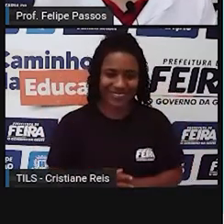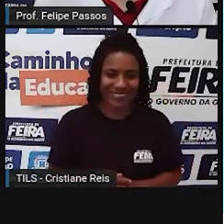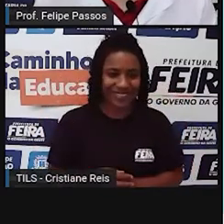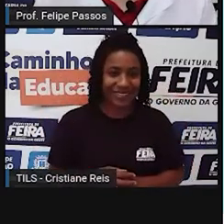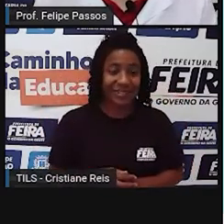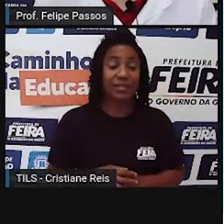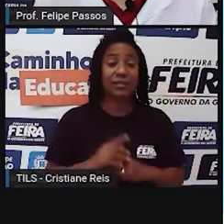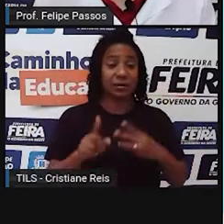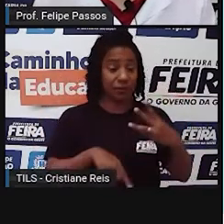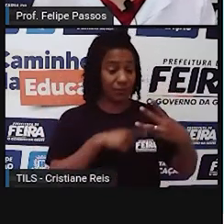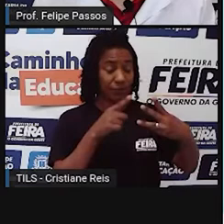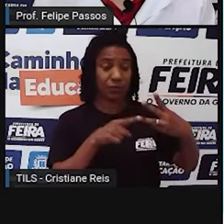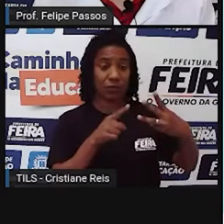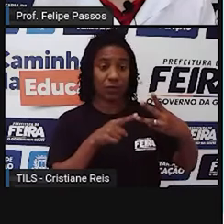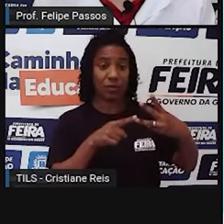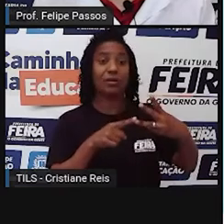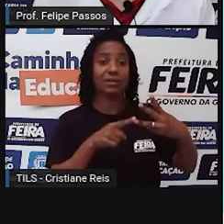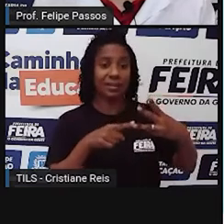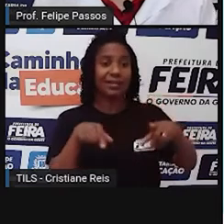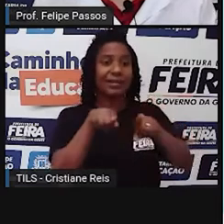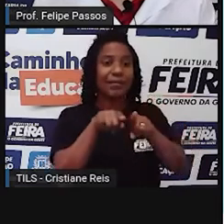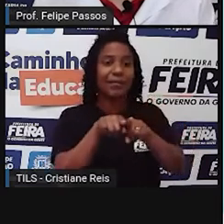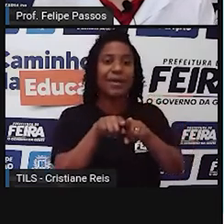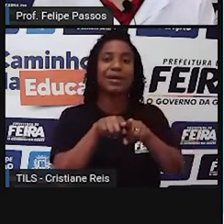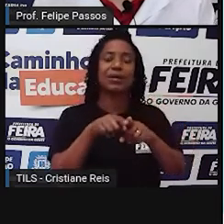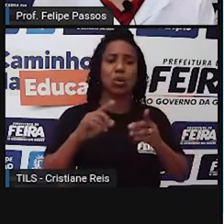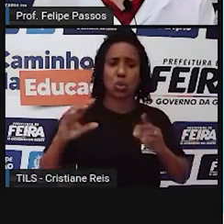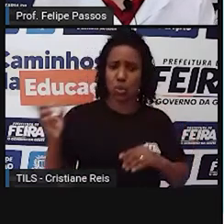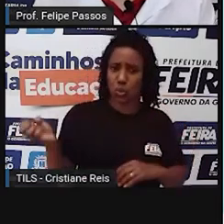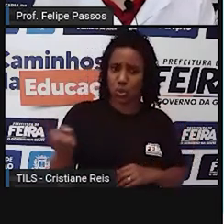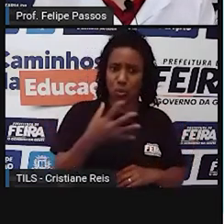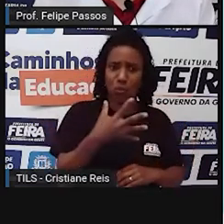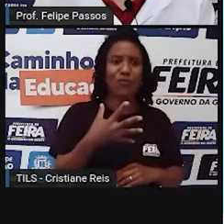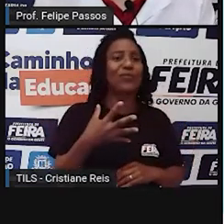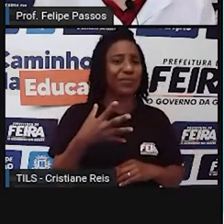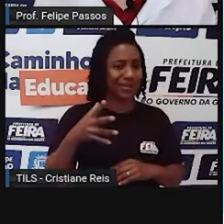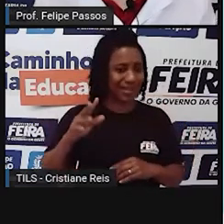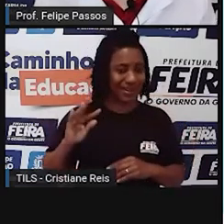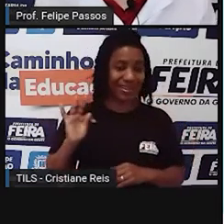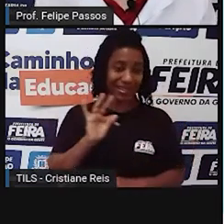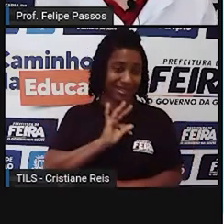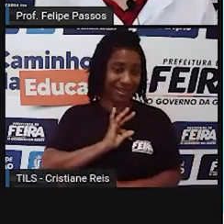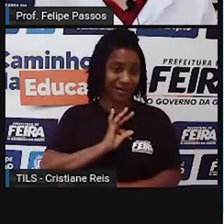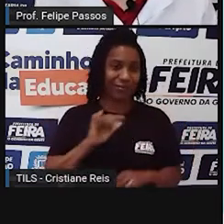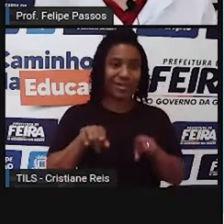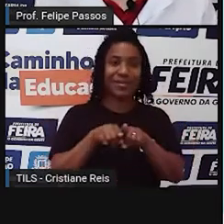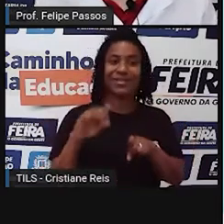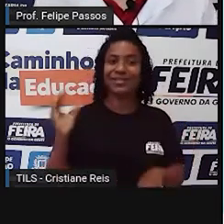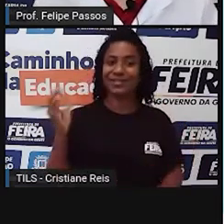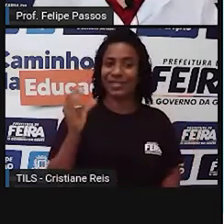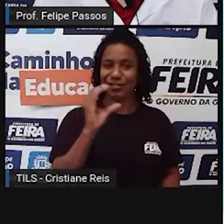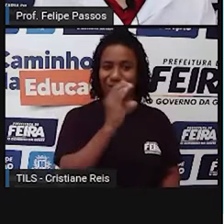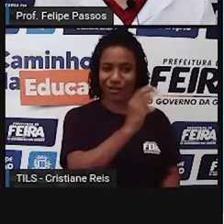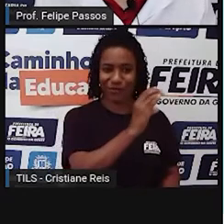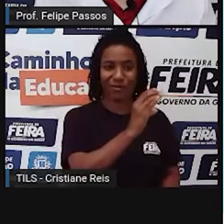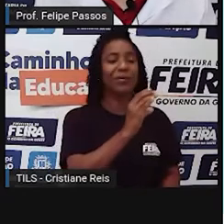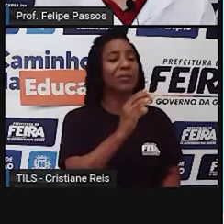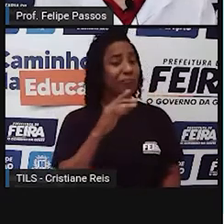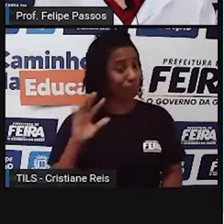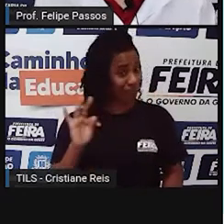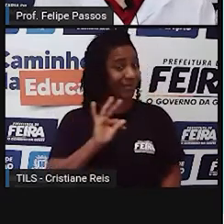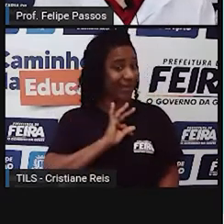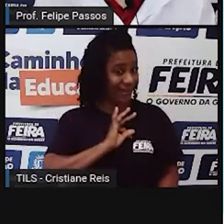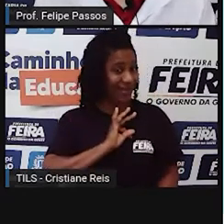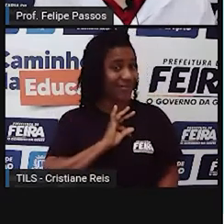tudo o que é novo em matéria de conhecimento técnico e científico. Então, tecnologia podem ser novidades